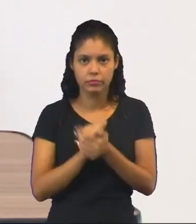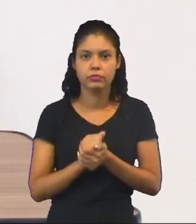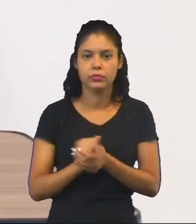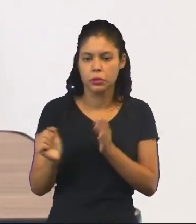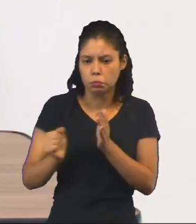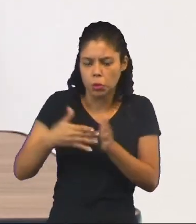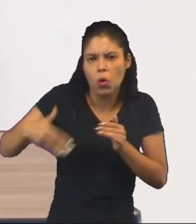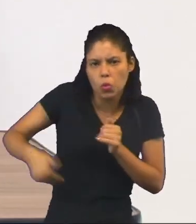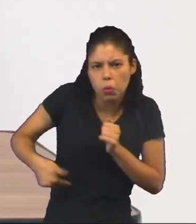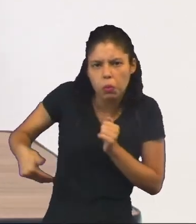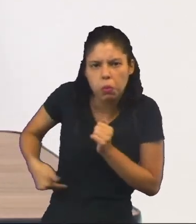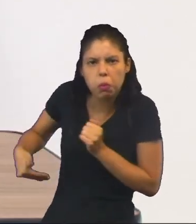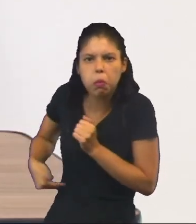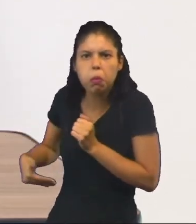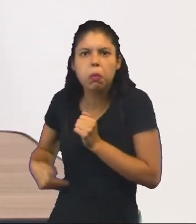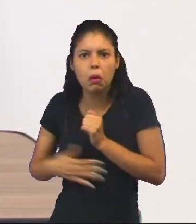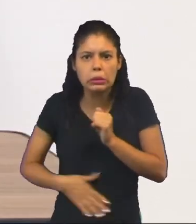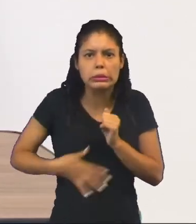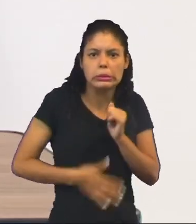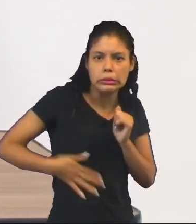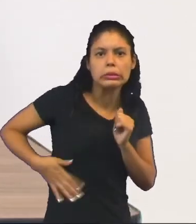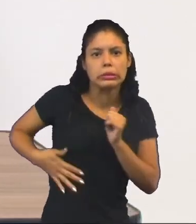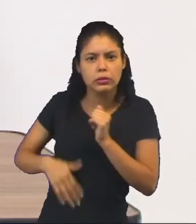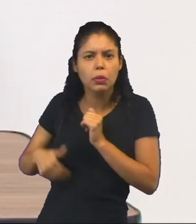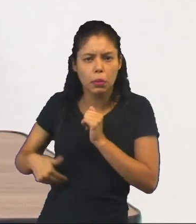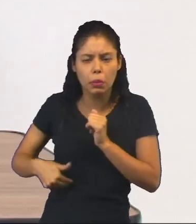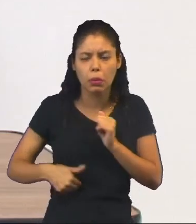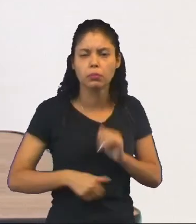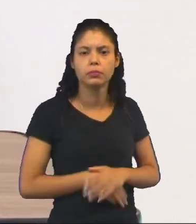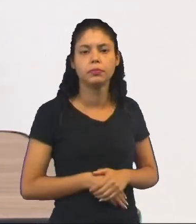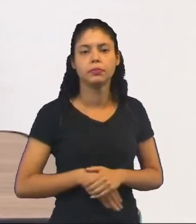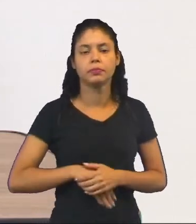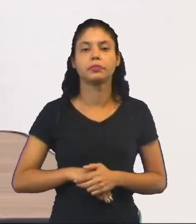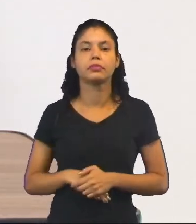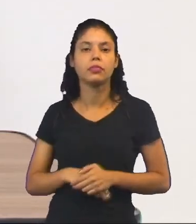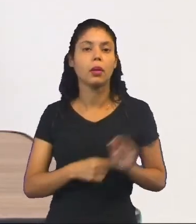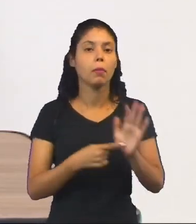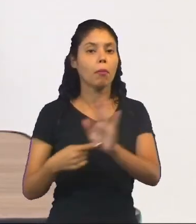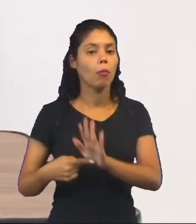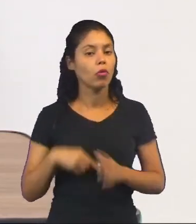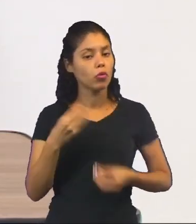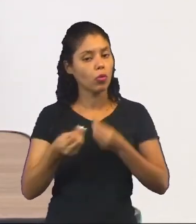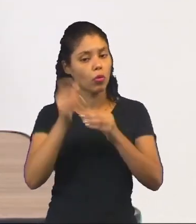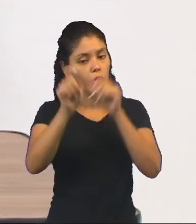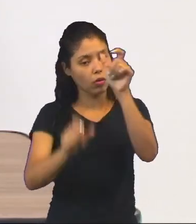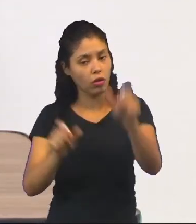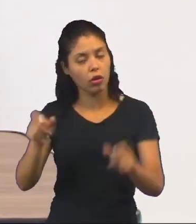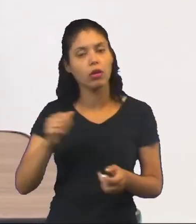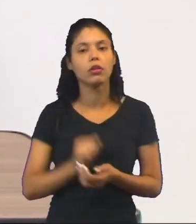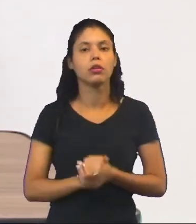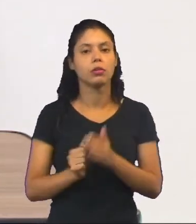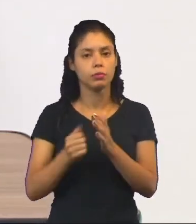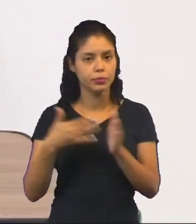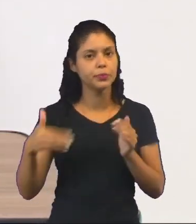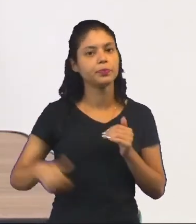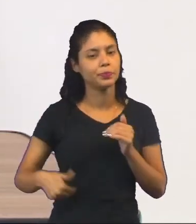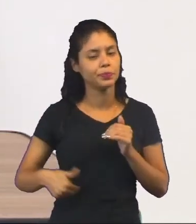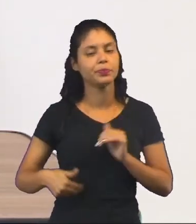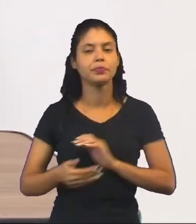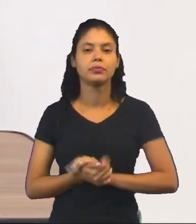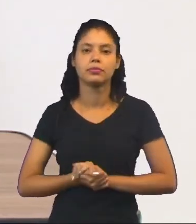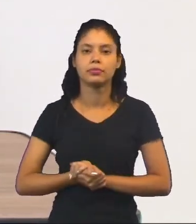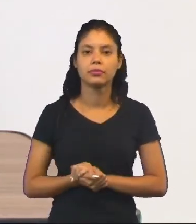muita fome. Passando a mão na barriga. Demonstra como o personagem realmente está com muita fome.